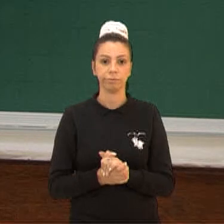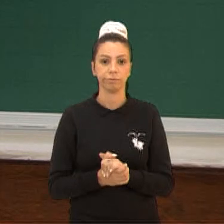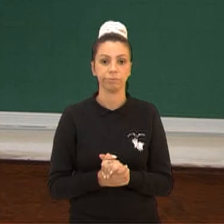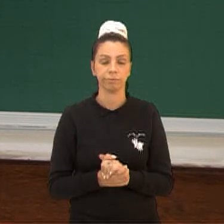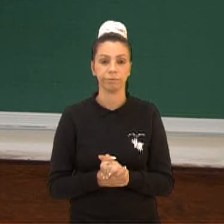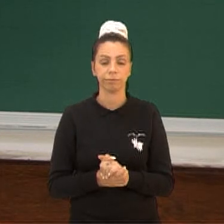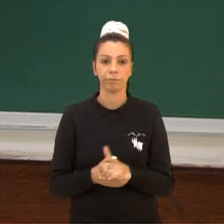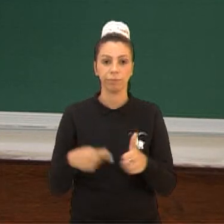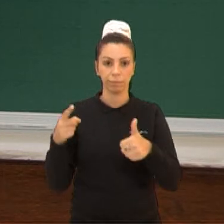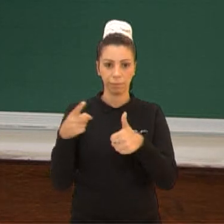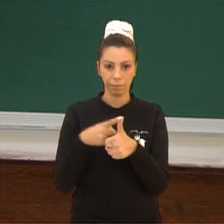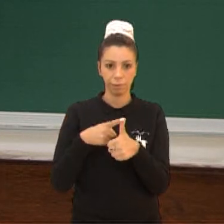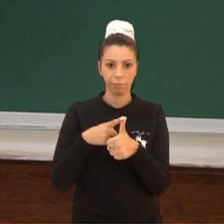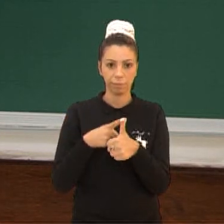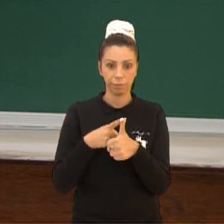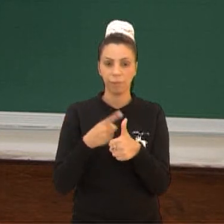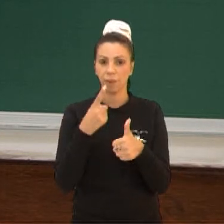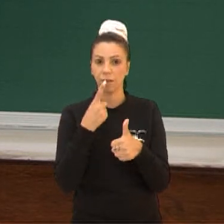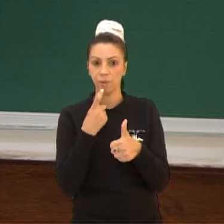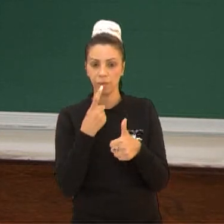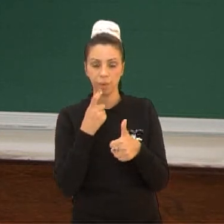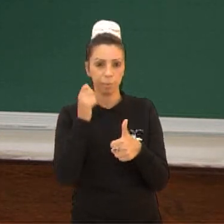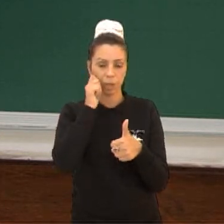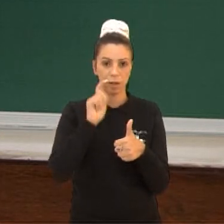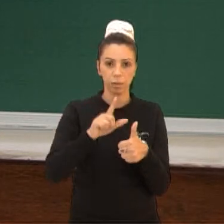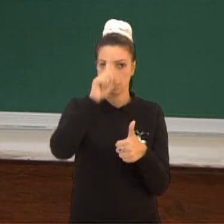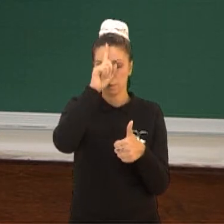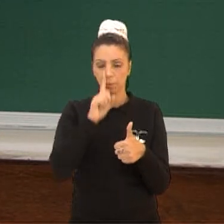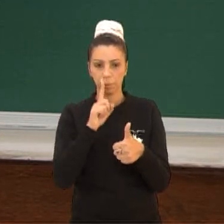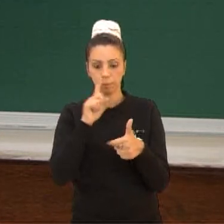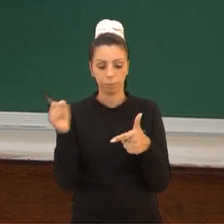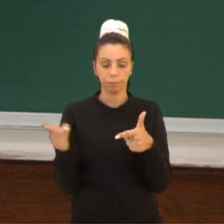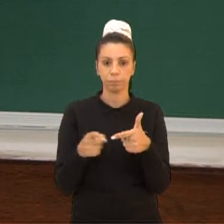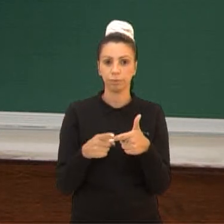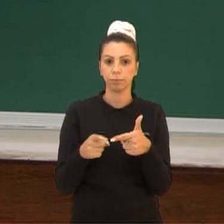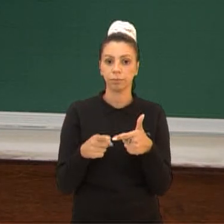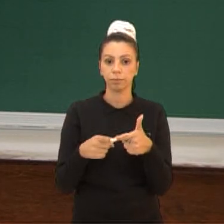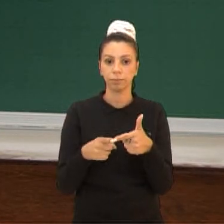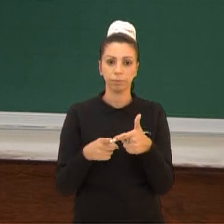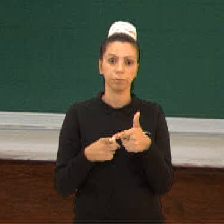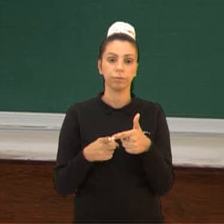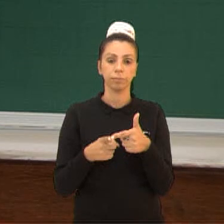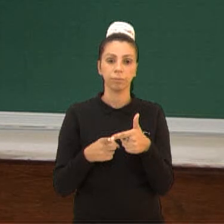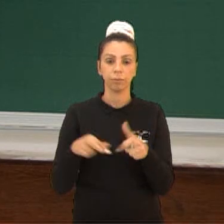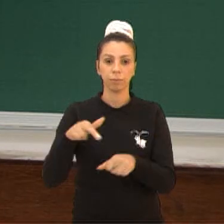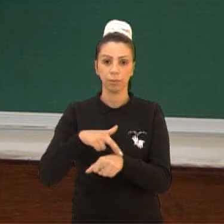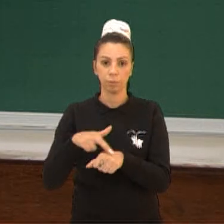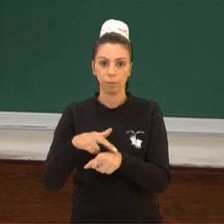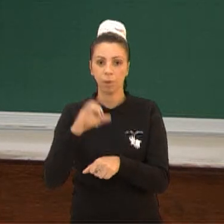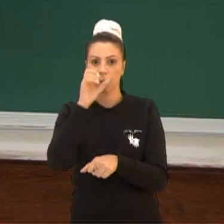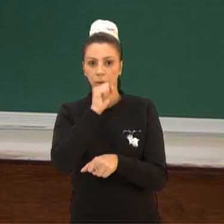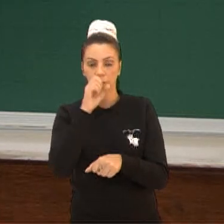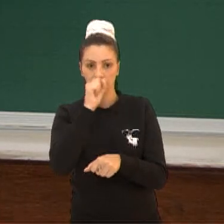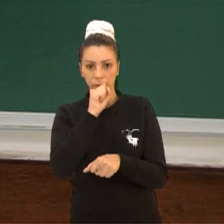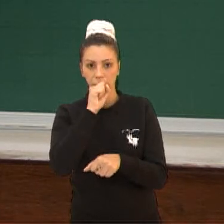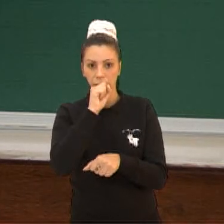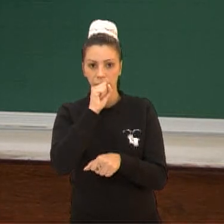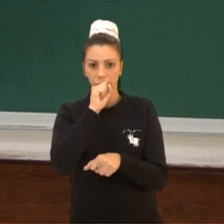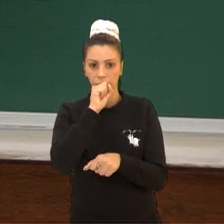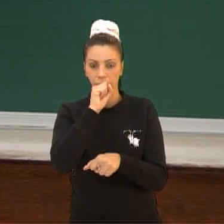Cores primárias. Vermelho, azul, amarelo. Super-homem. Cores secundárias. Roxo, laranja e